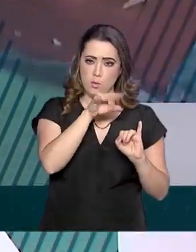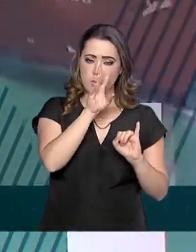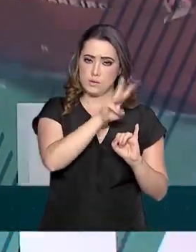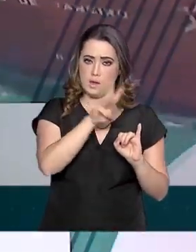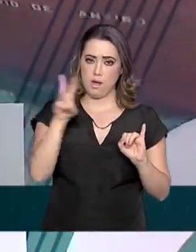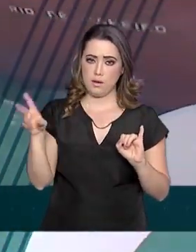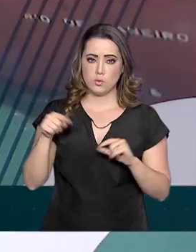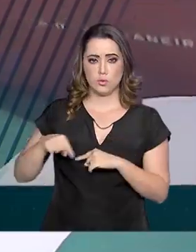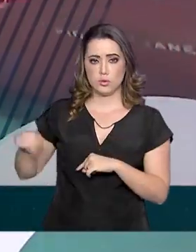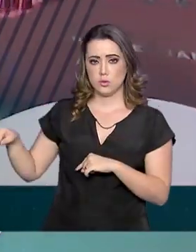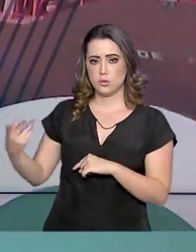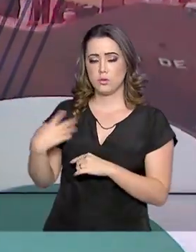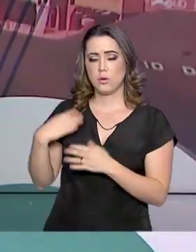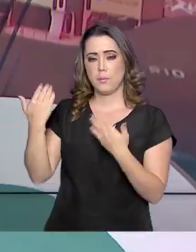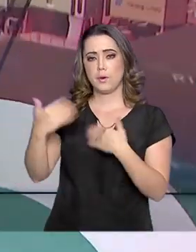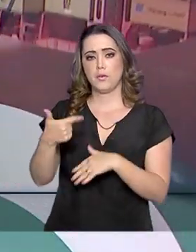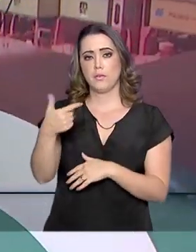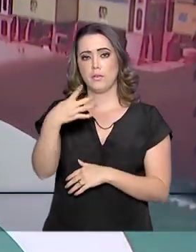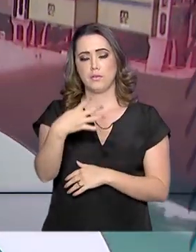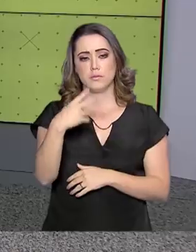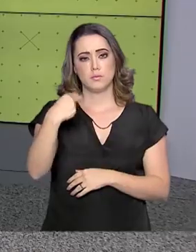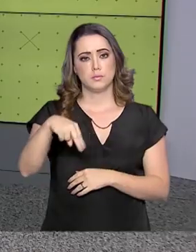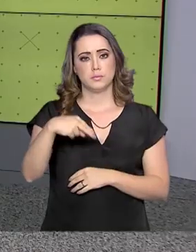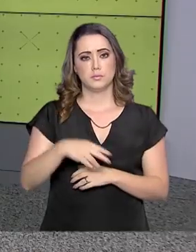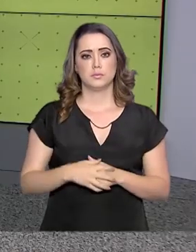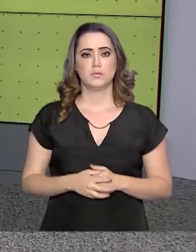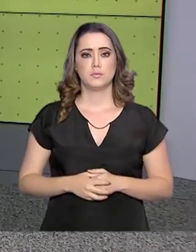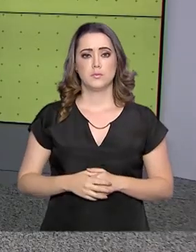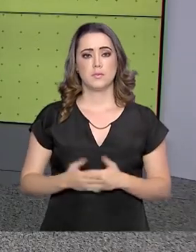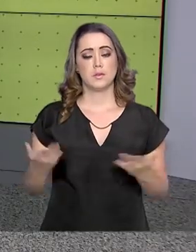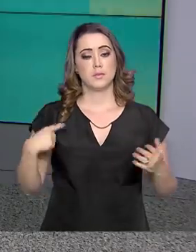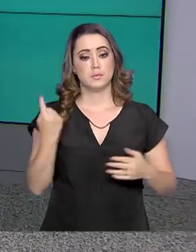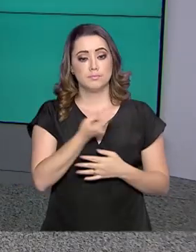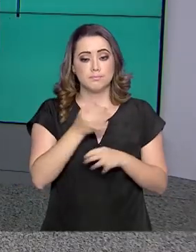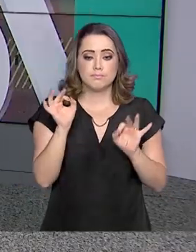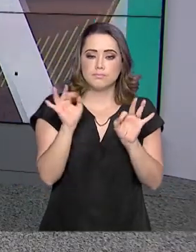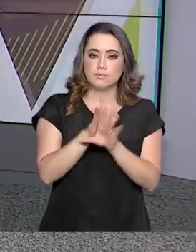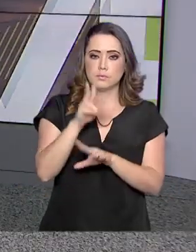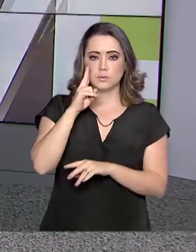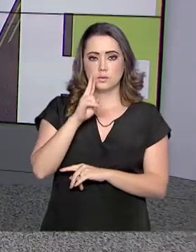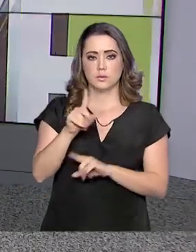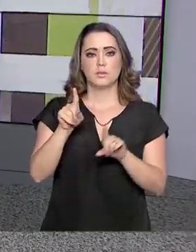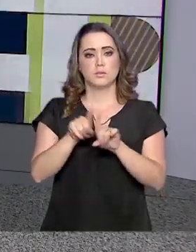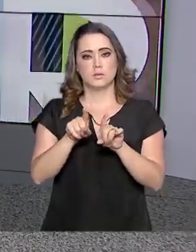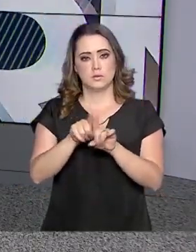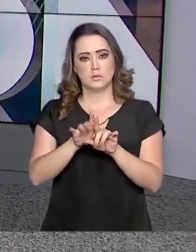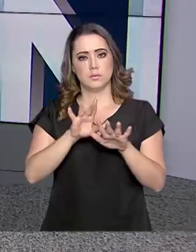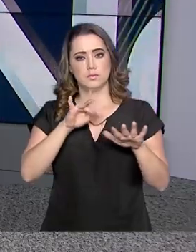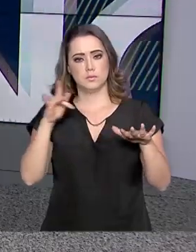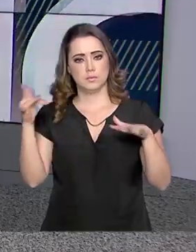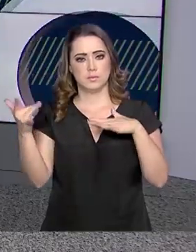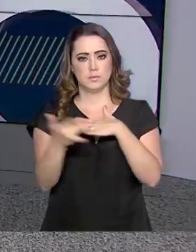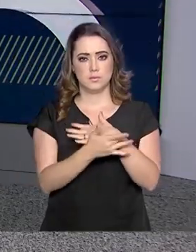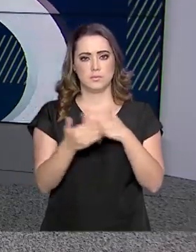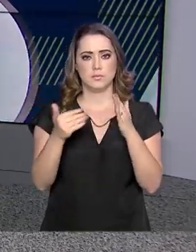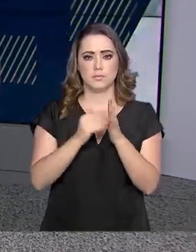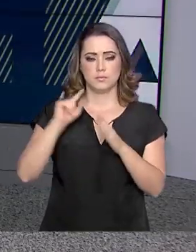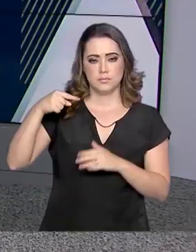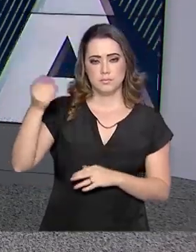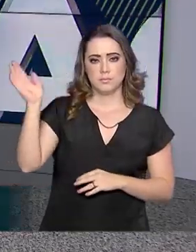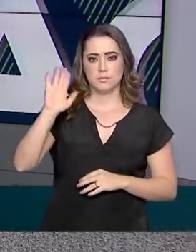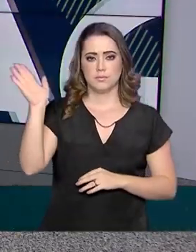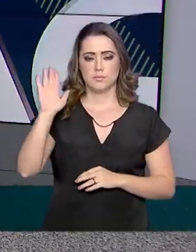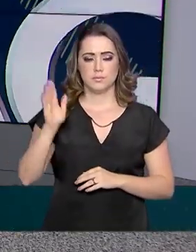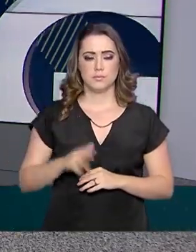aplicadas no dia 24 de novembro. Esta edição do Governo agora fica por aqui. Acompanhe a gente também pelas redes sociais.